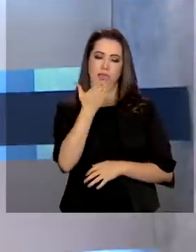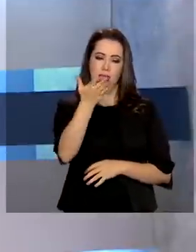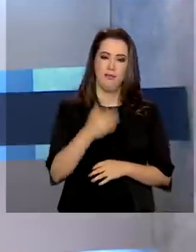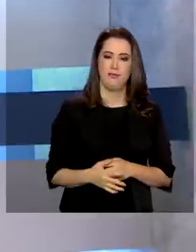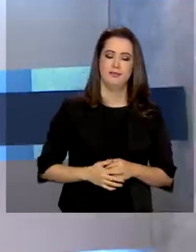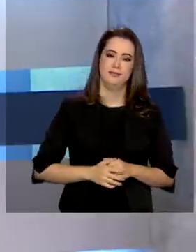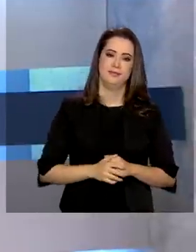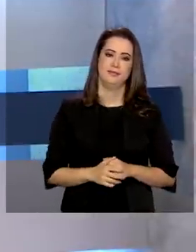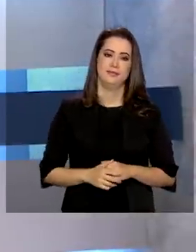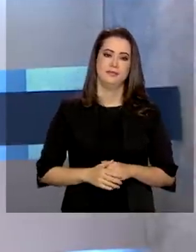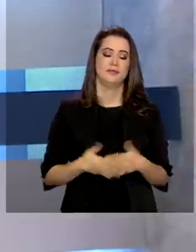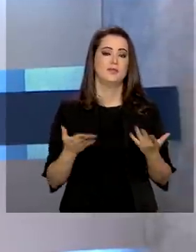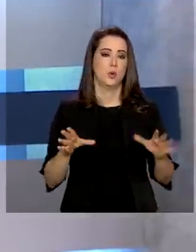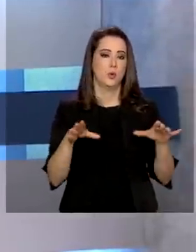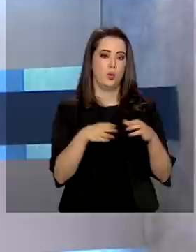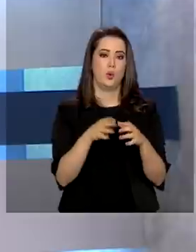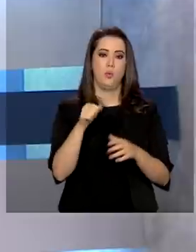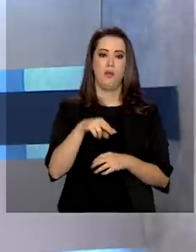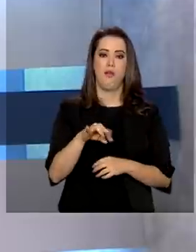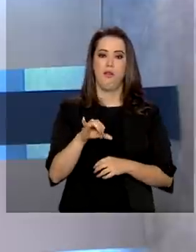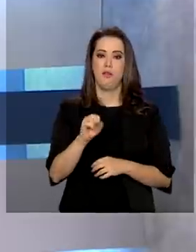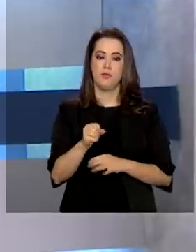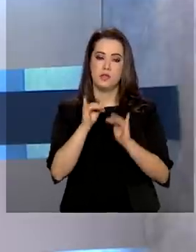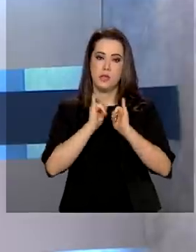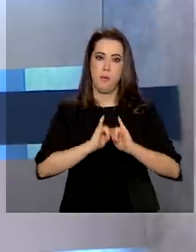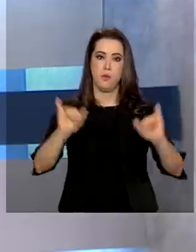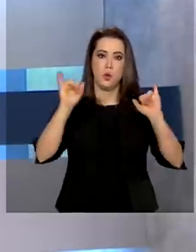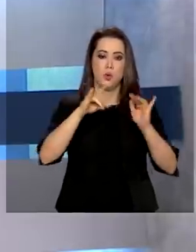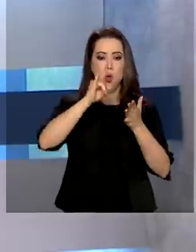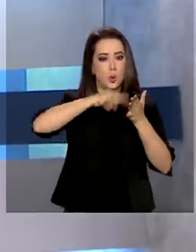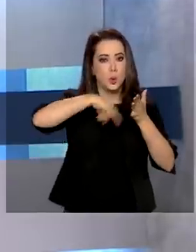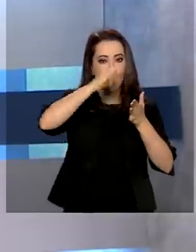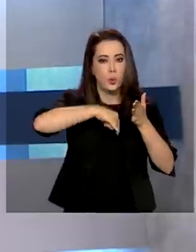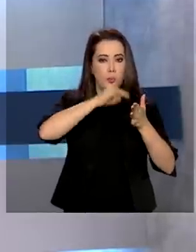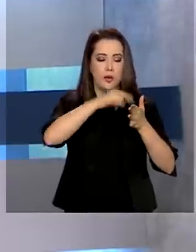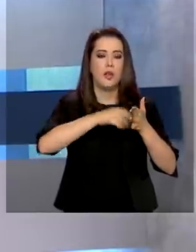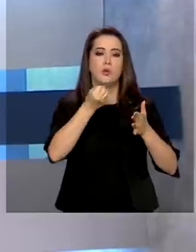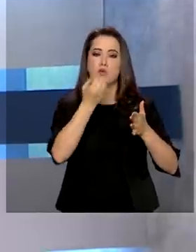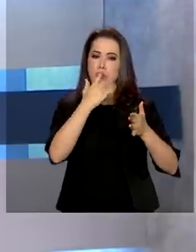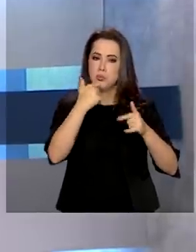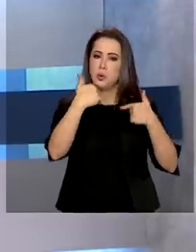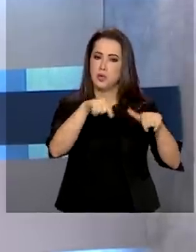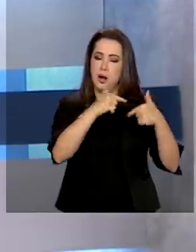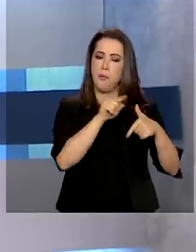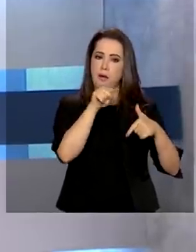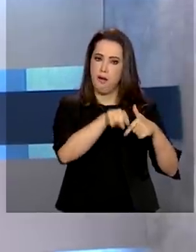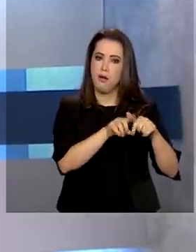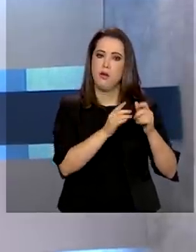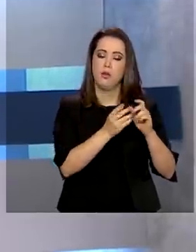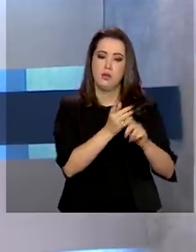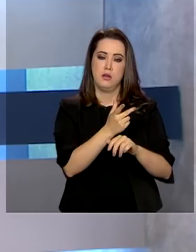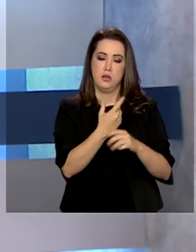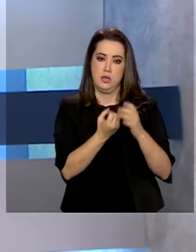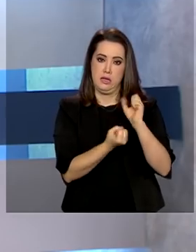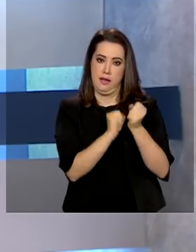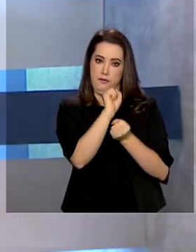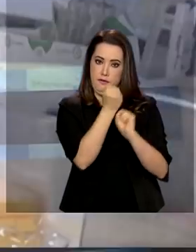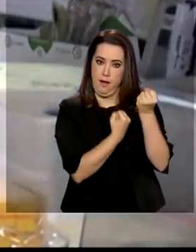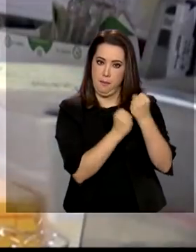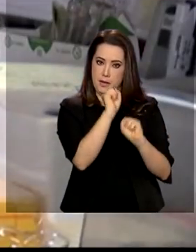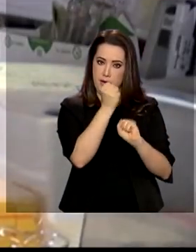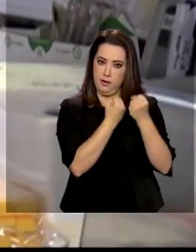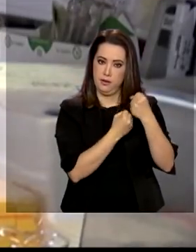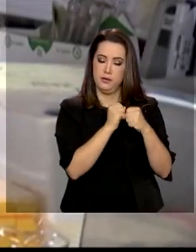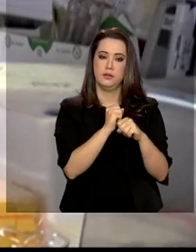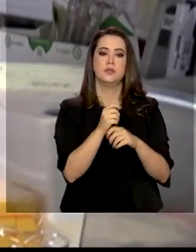A Anvisa publicou a Certificação de Boas Práticas de Fabricação para a Vacina da AstraZeneca, desenvolvida pela